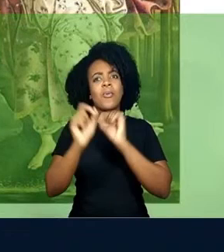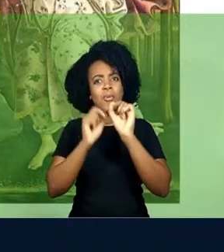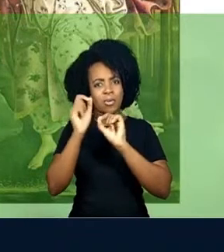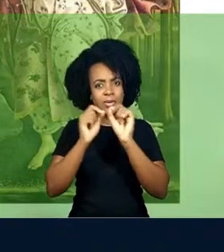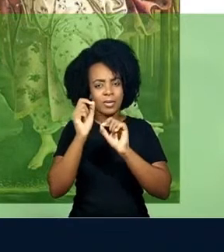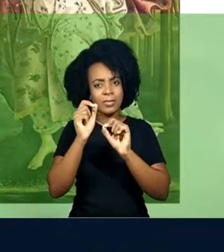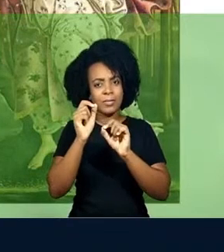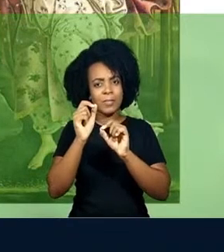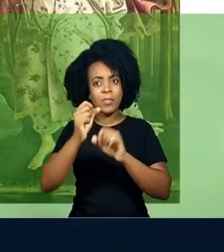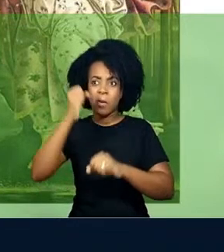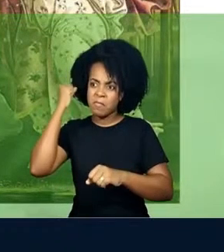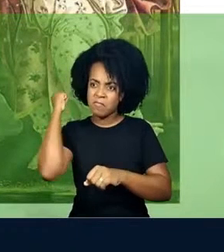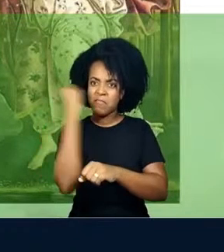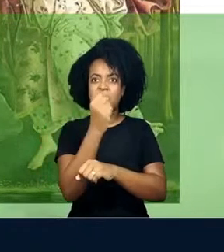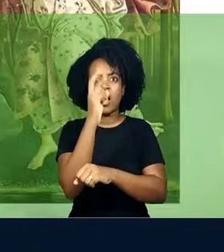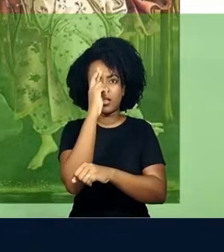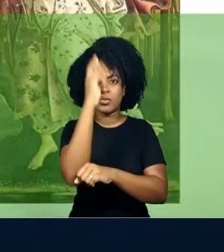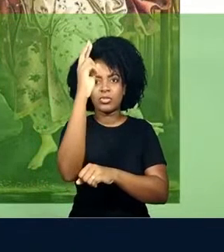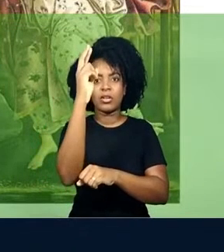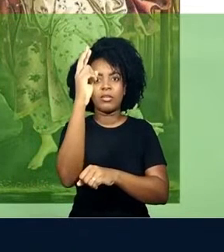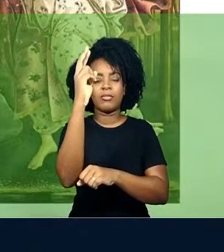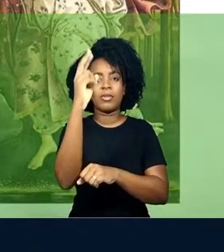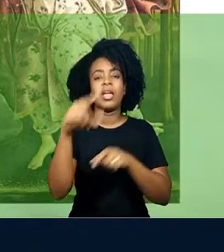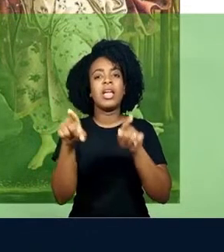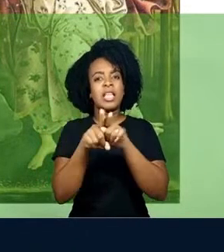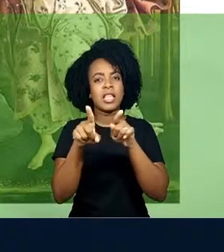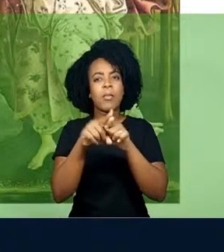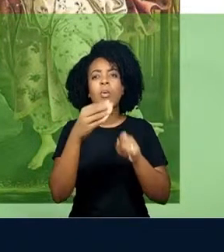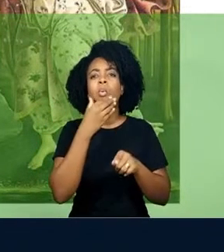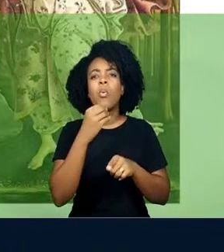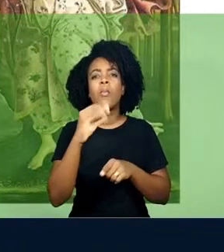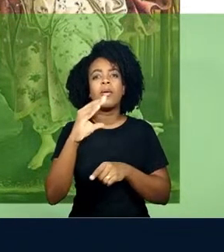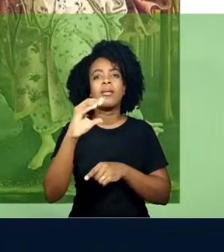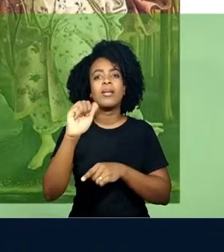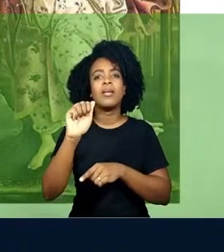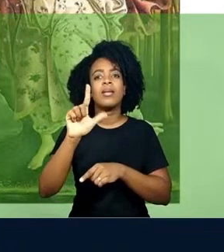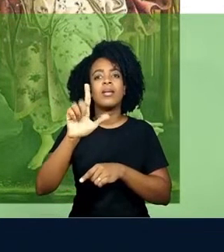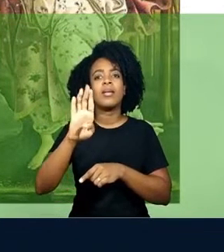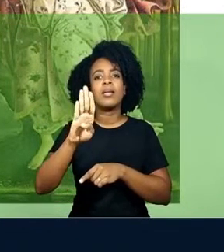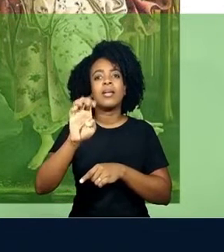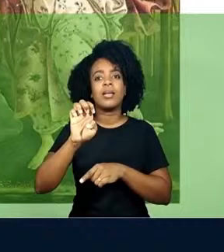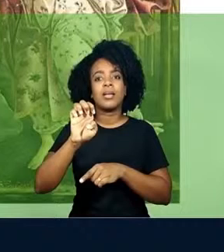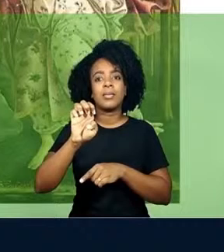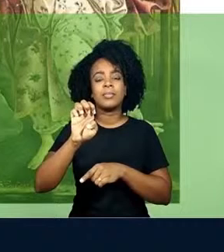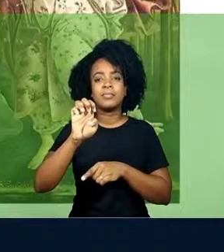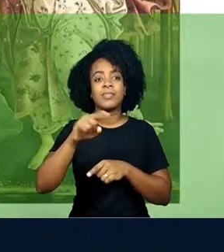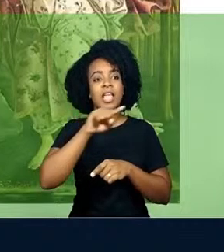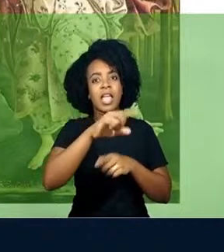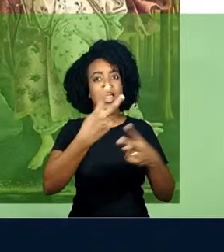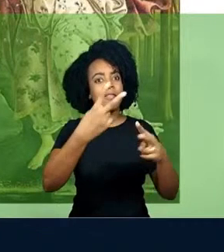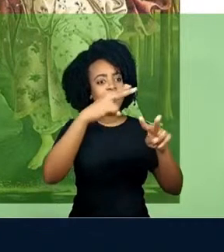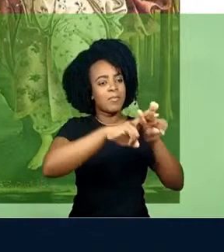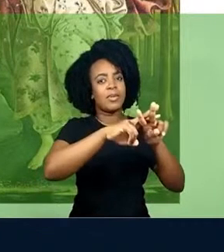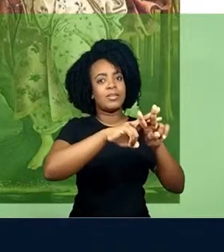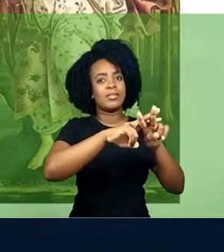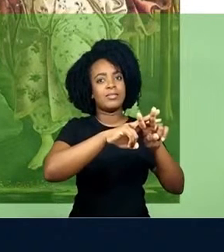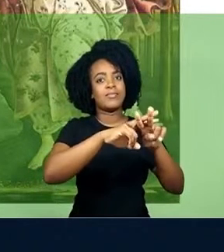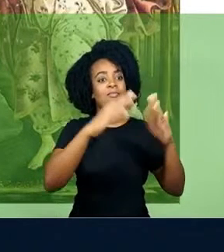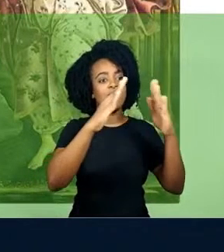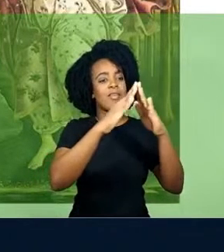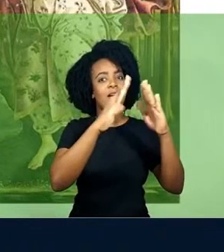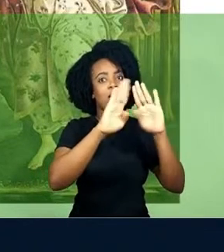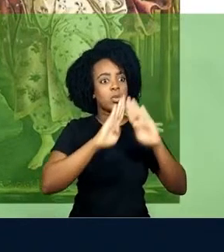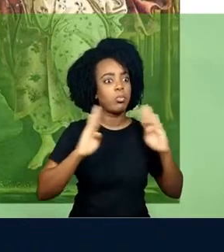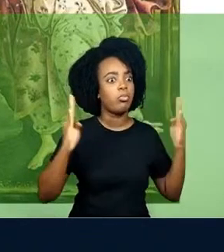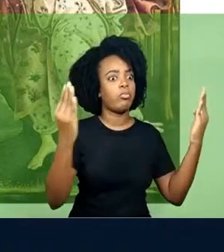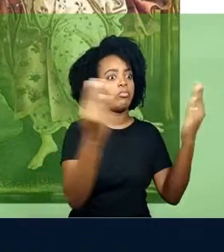acaba matando Nathan, como também Caleb fica preso dentro da casa laboratório Fortaleza Escondida.